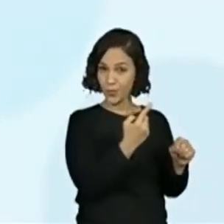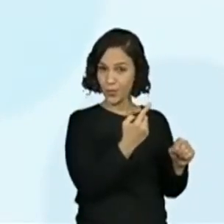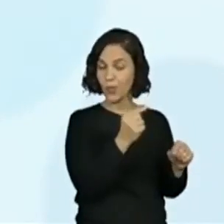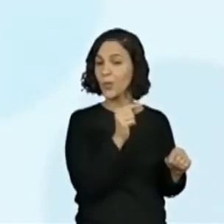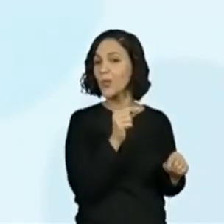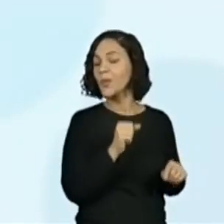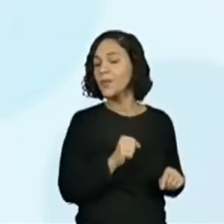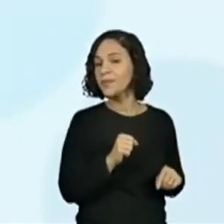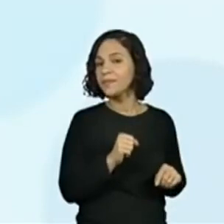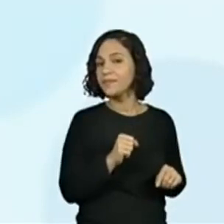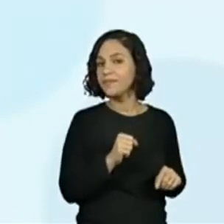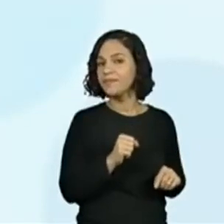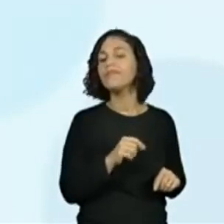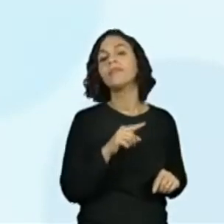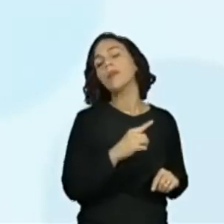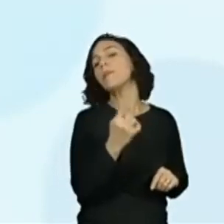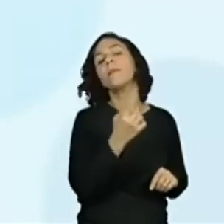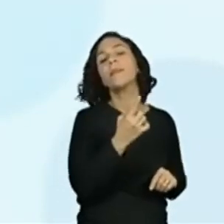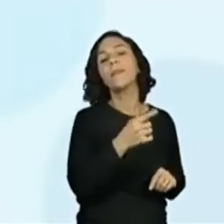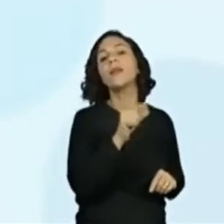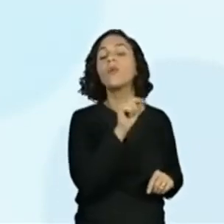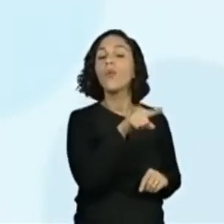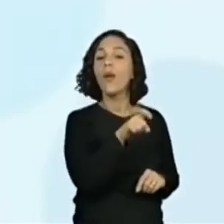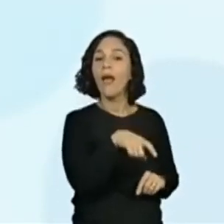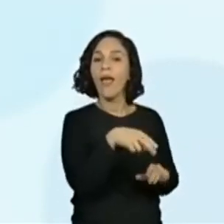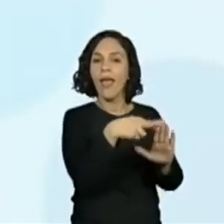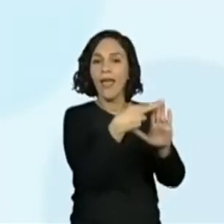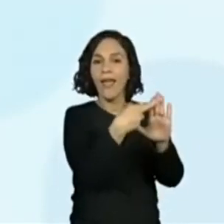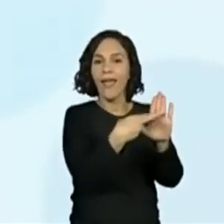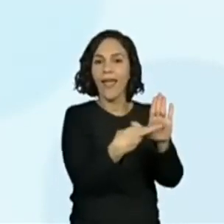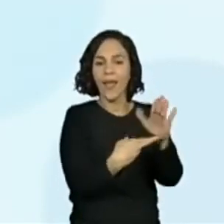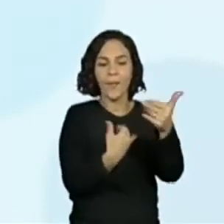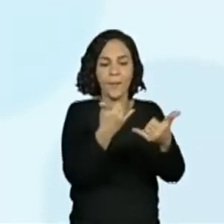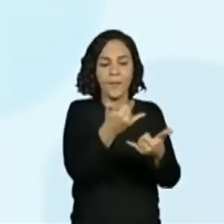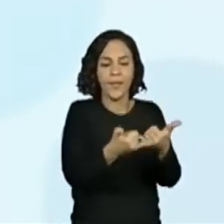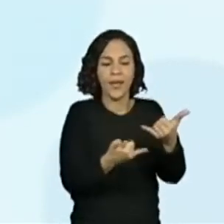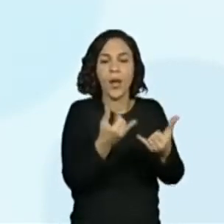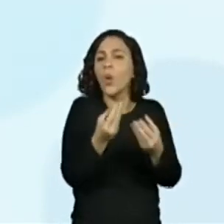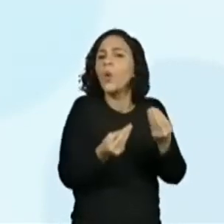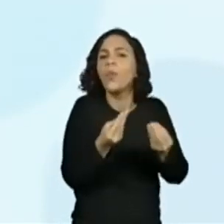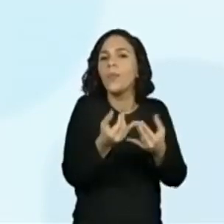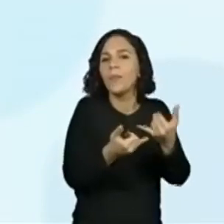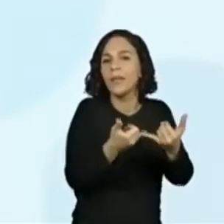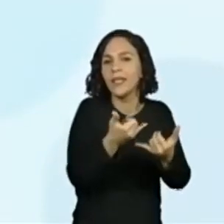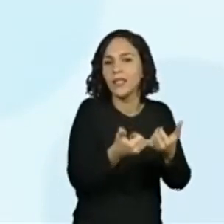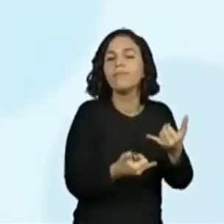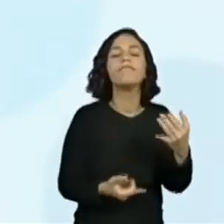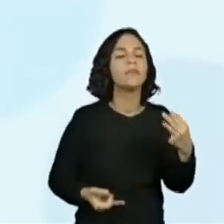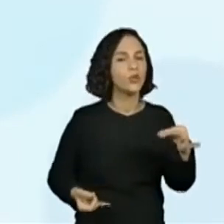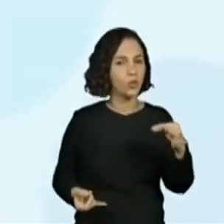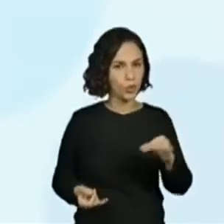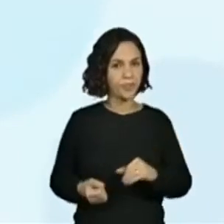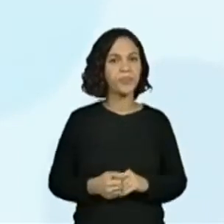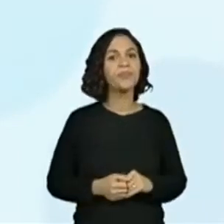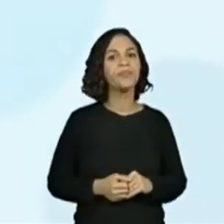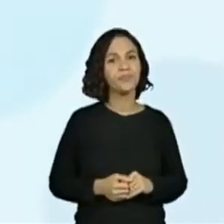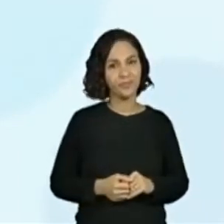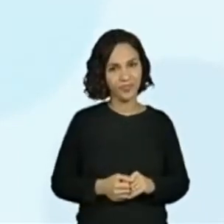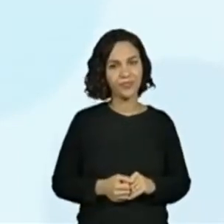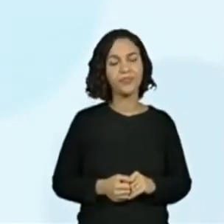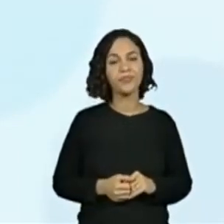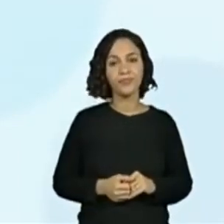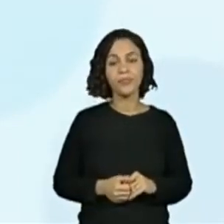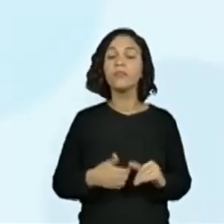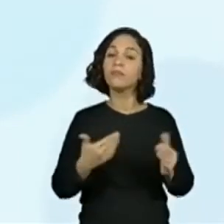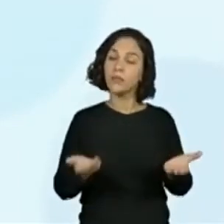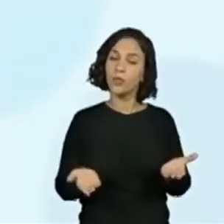o texto 1? O texto 1, o gênero, é uma regra de brincadeira. Isso, regra de brincadeira. Então, aqui tá,